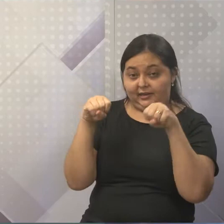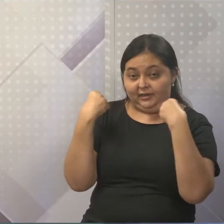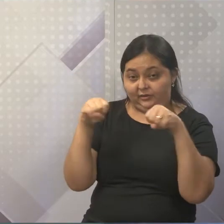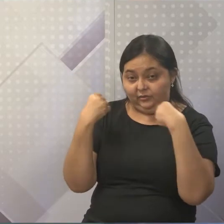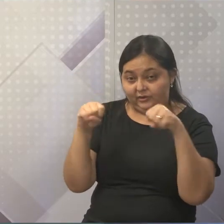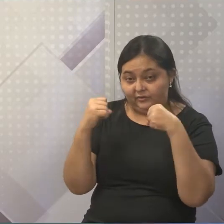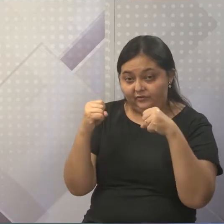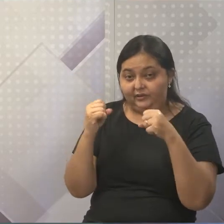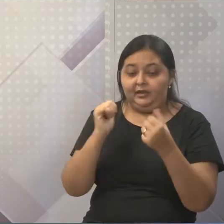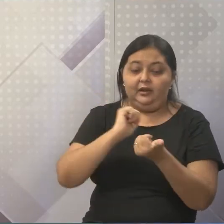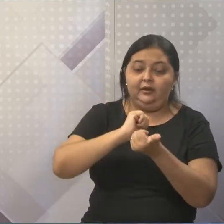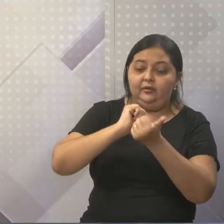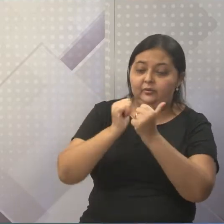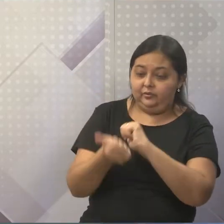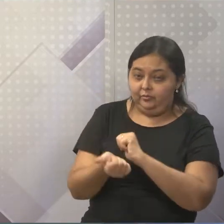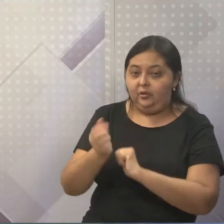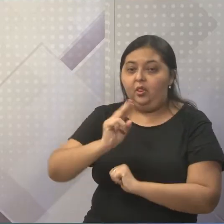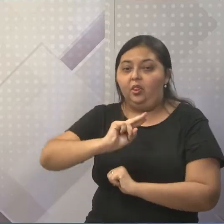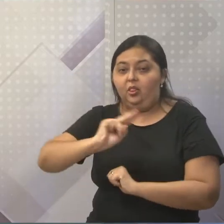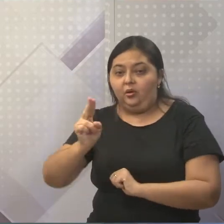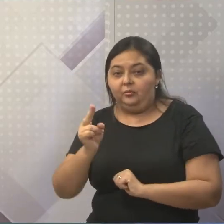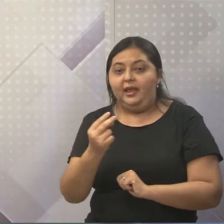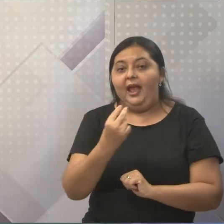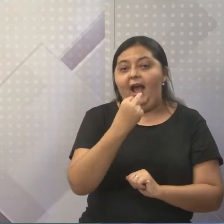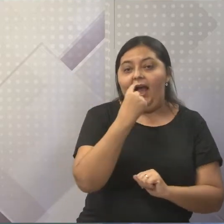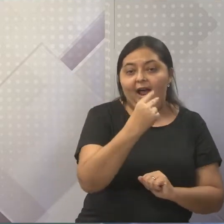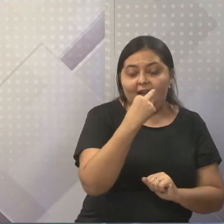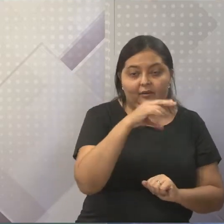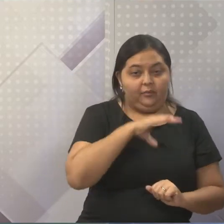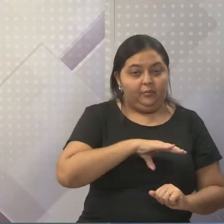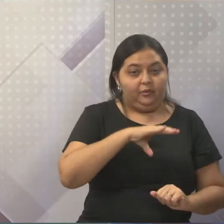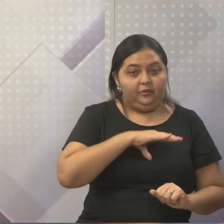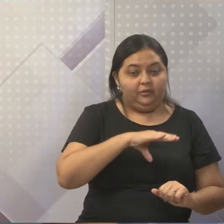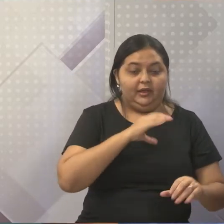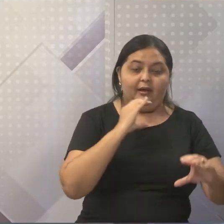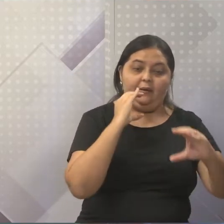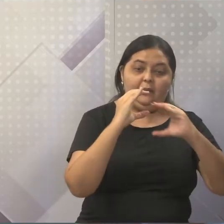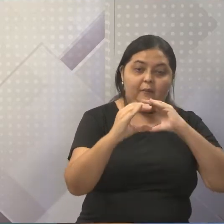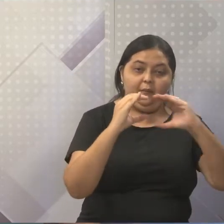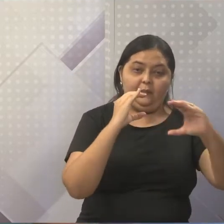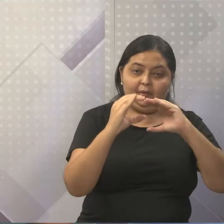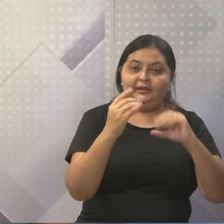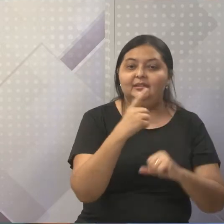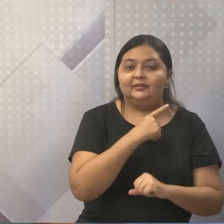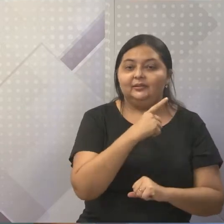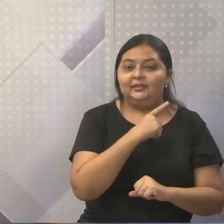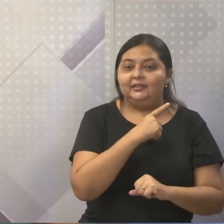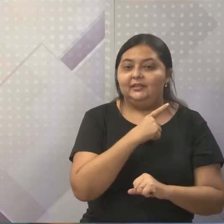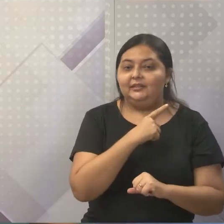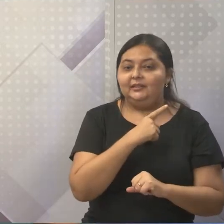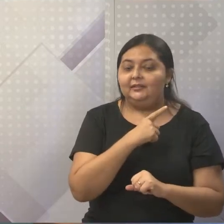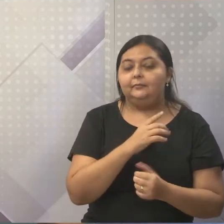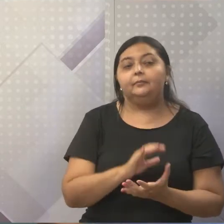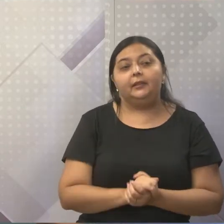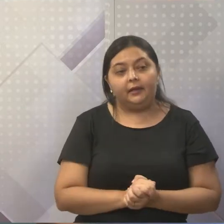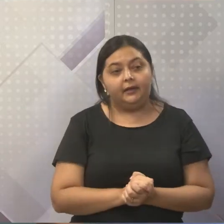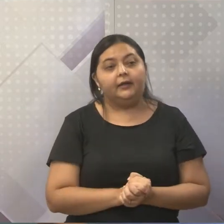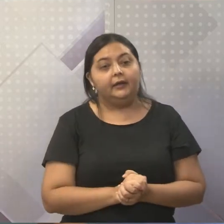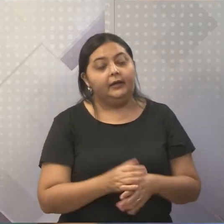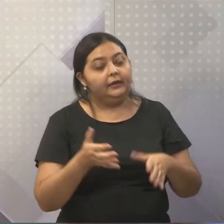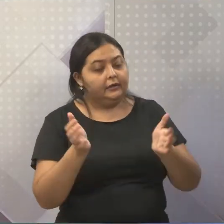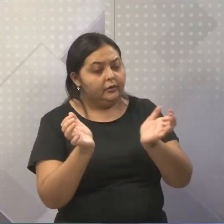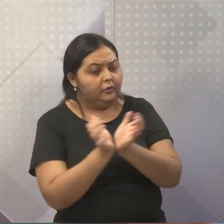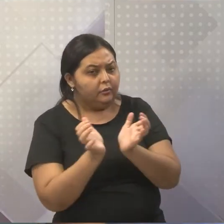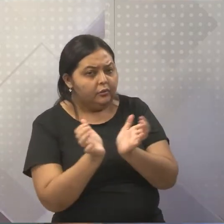no esporte tem um nome, para a língua portuguesa, aquilo é uma comunicação. Bacana. Aquilo é um código. E identifica exatamente determinados